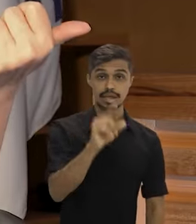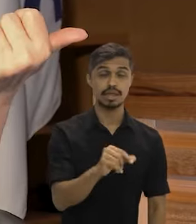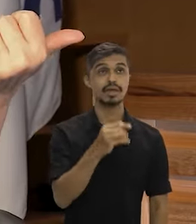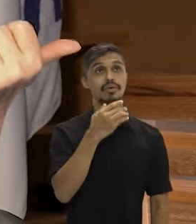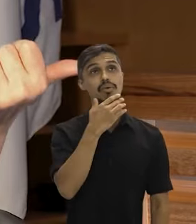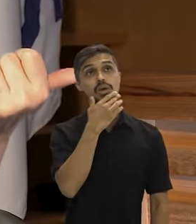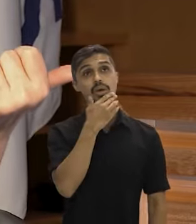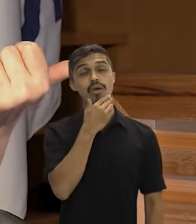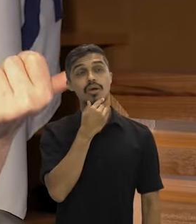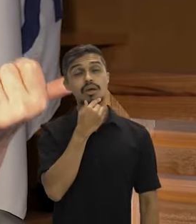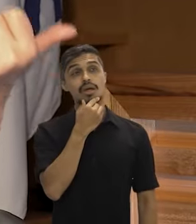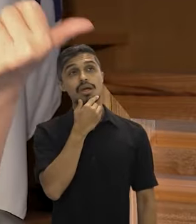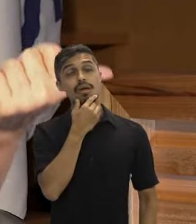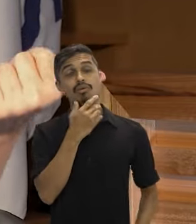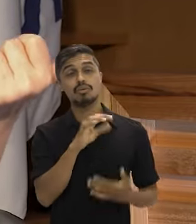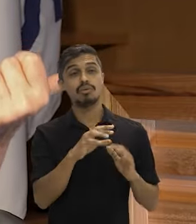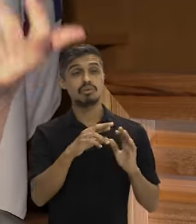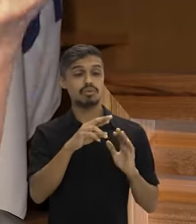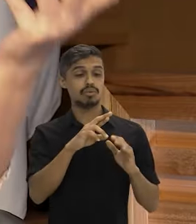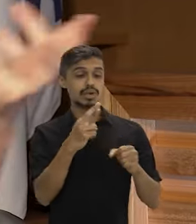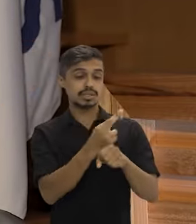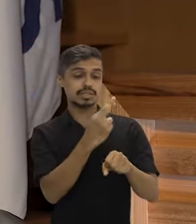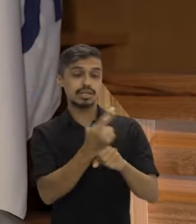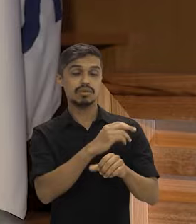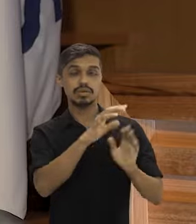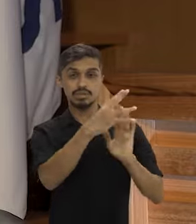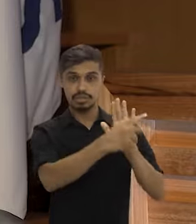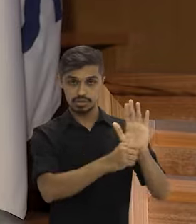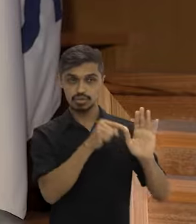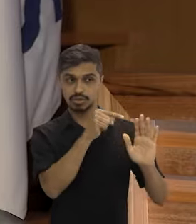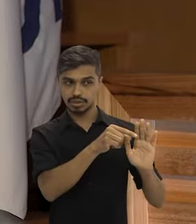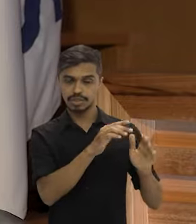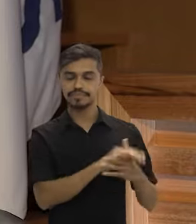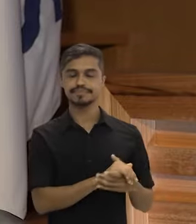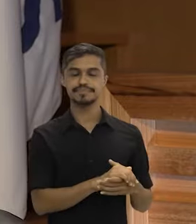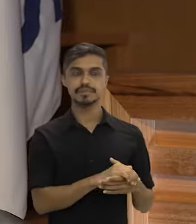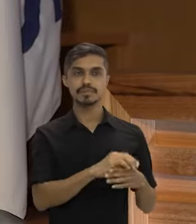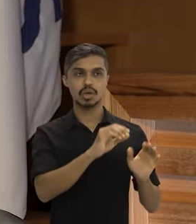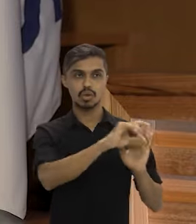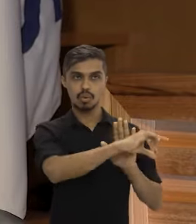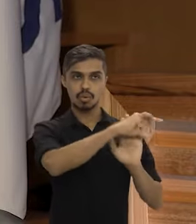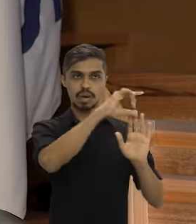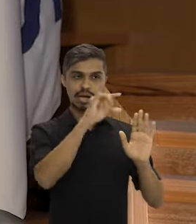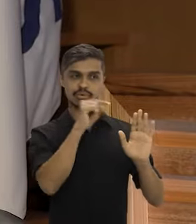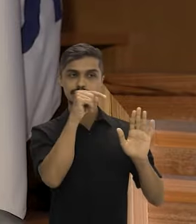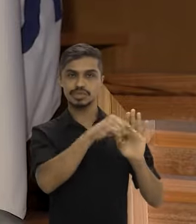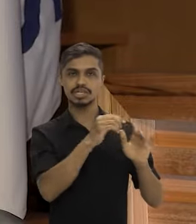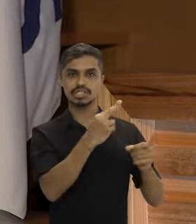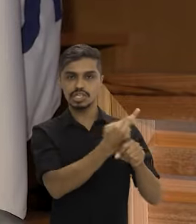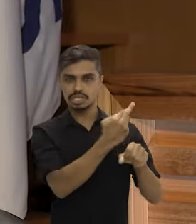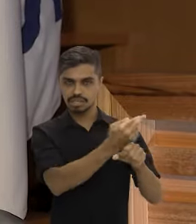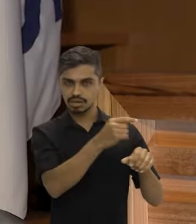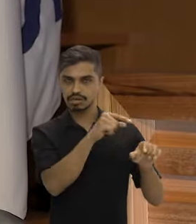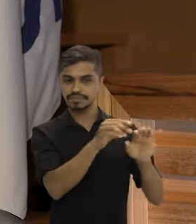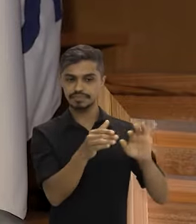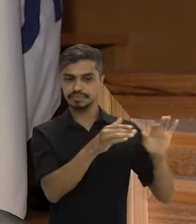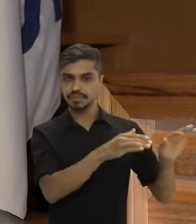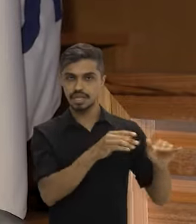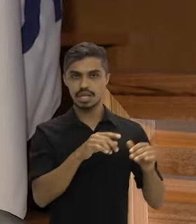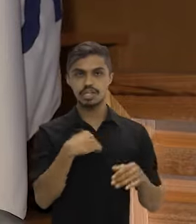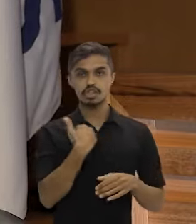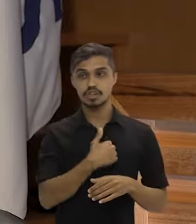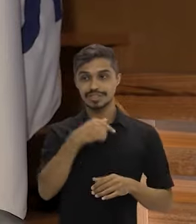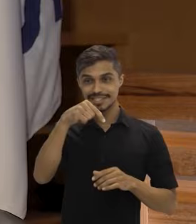delas é o Restauro Amazônia, dentro do arco da restauração. uma segunda. Tem outras que estão aí.